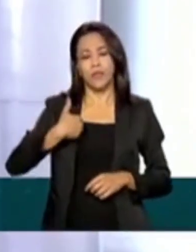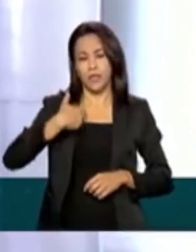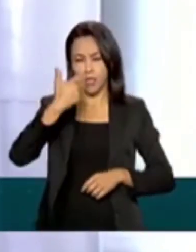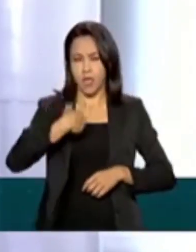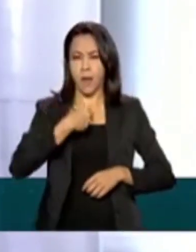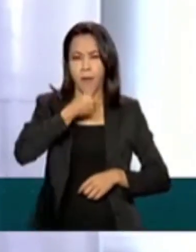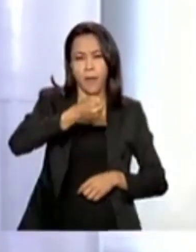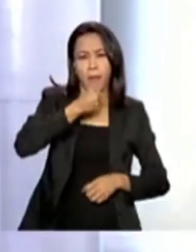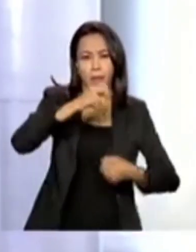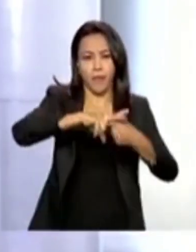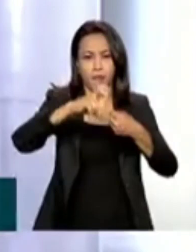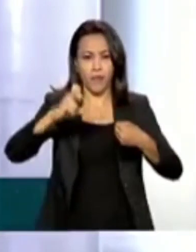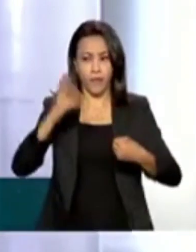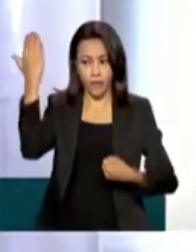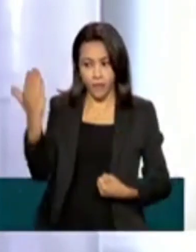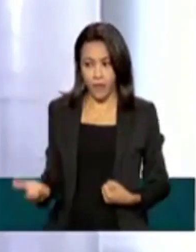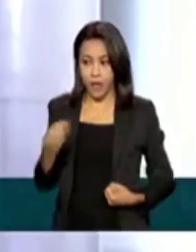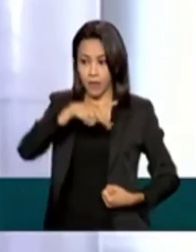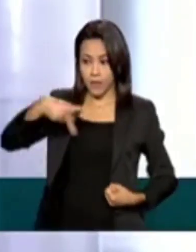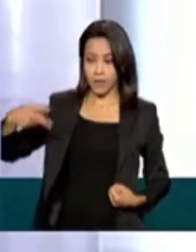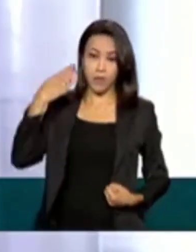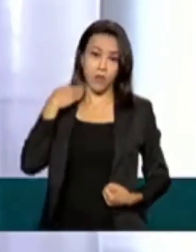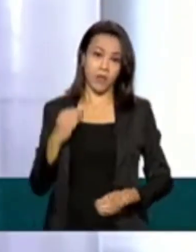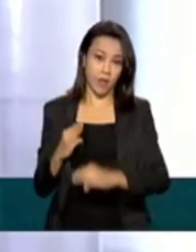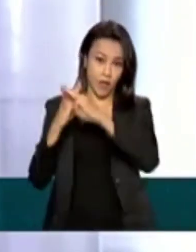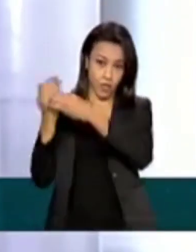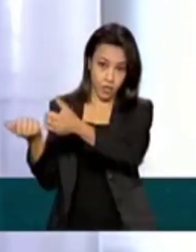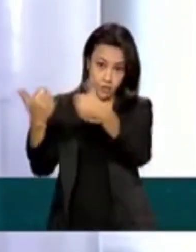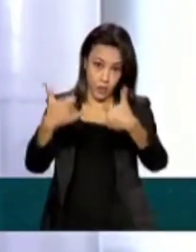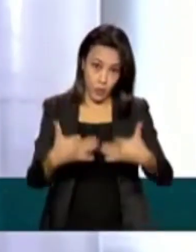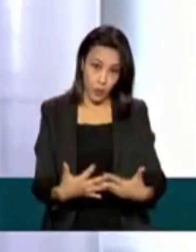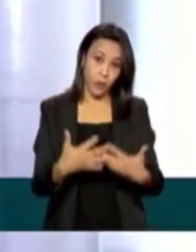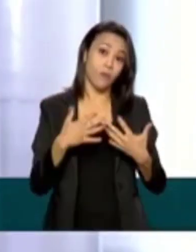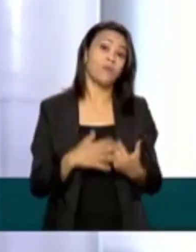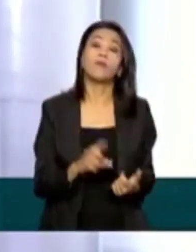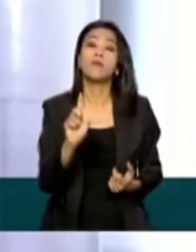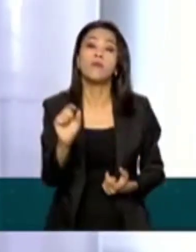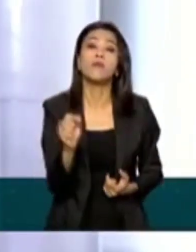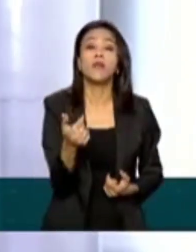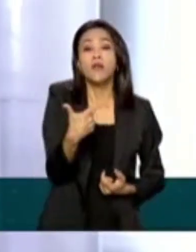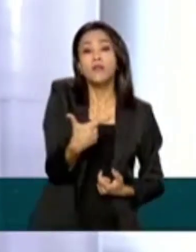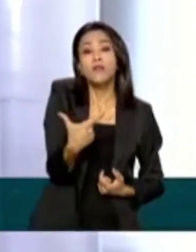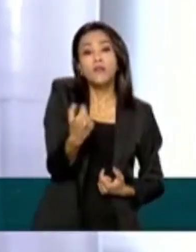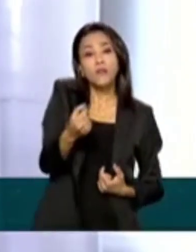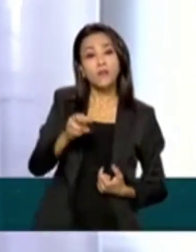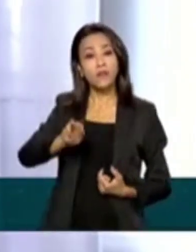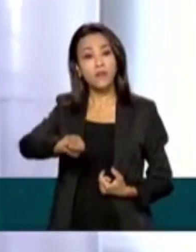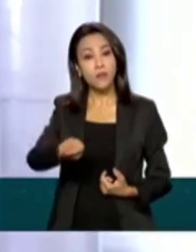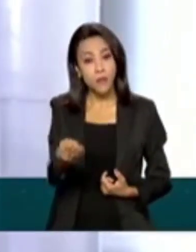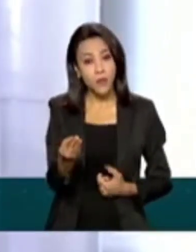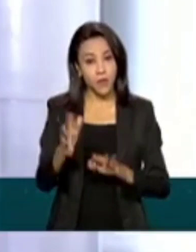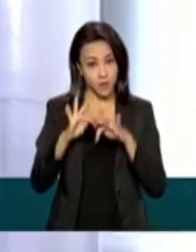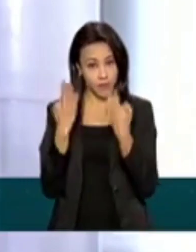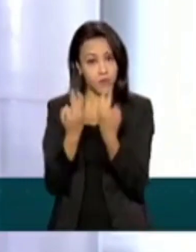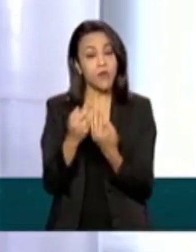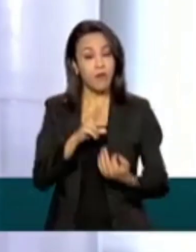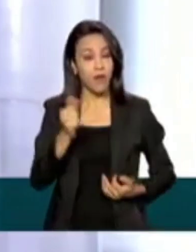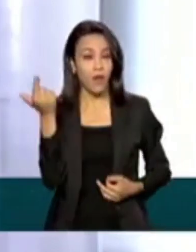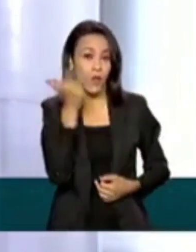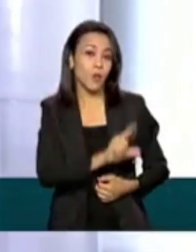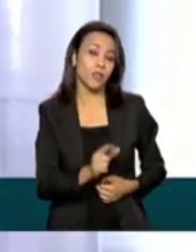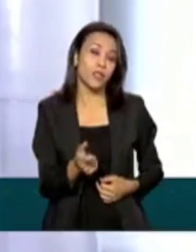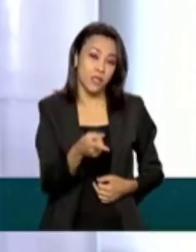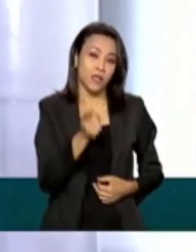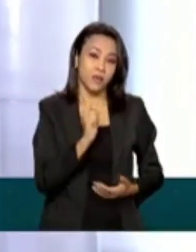Caixa, Daniela Marques, disse que cerca de 20 milhões de famílias serão beneficiadas com esses